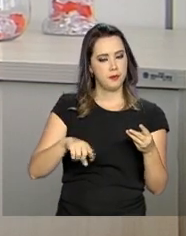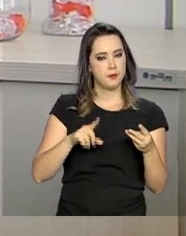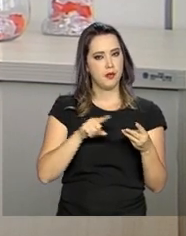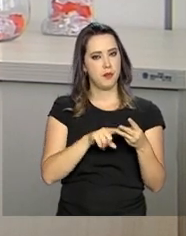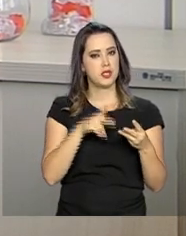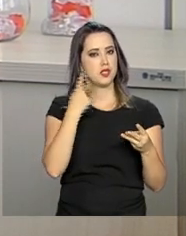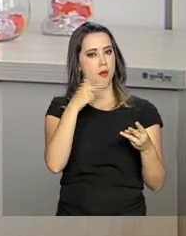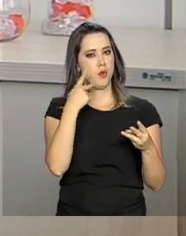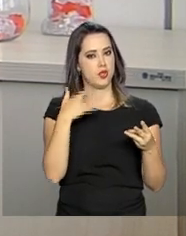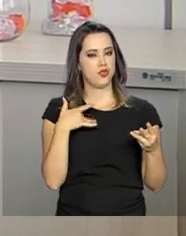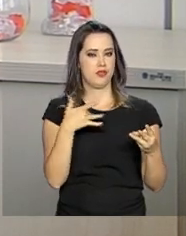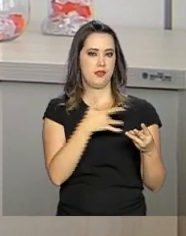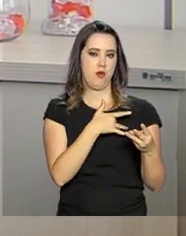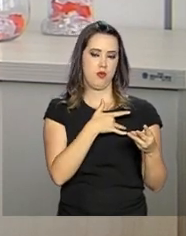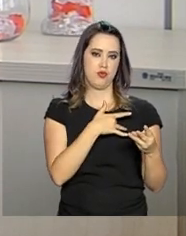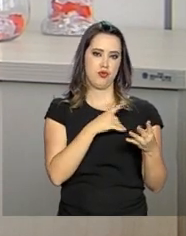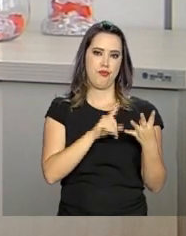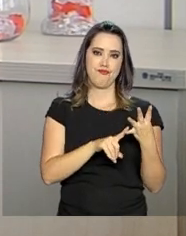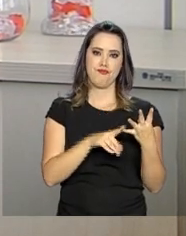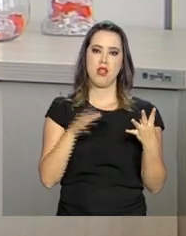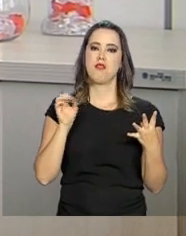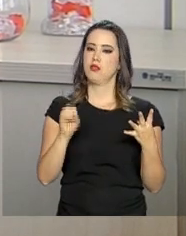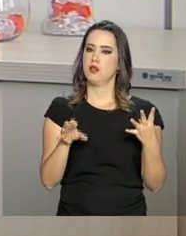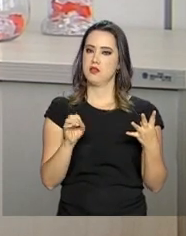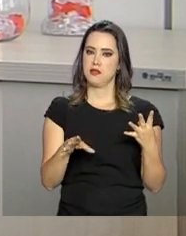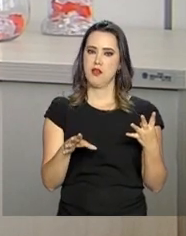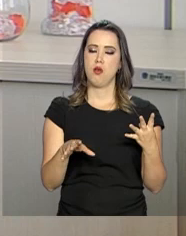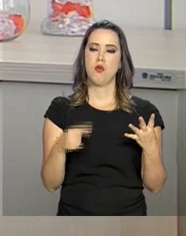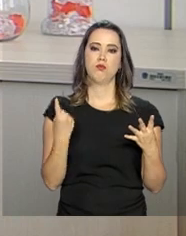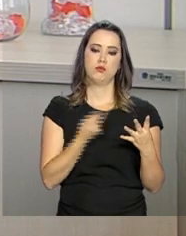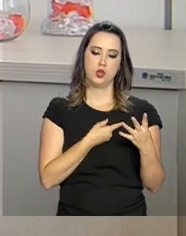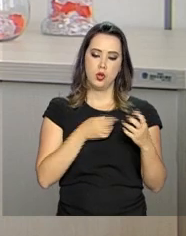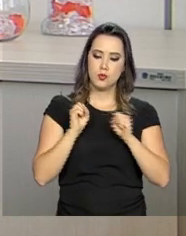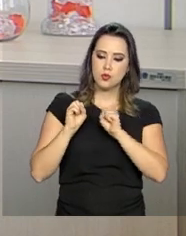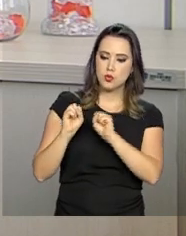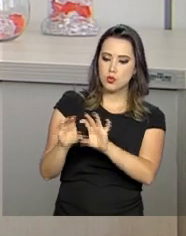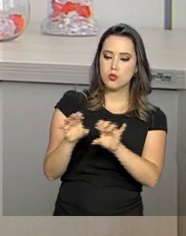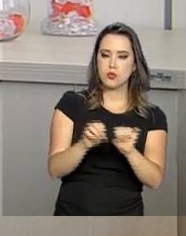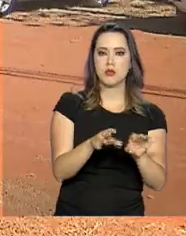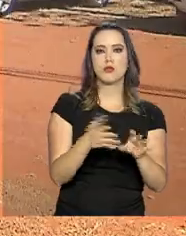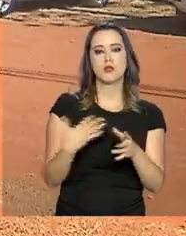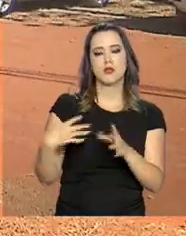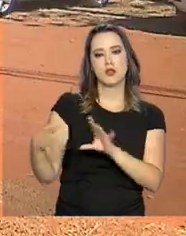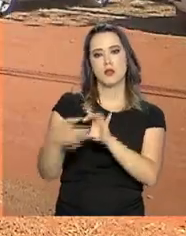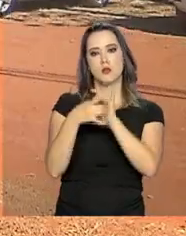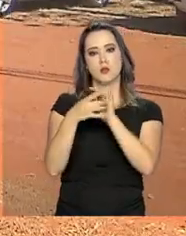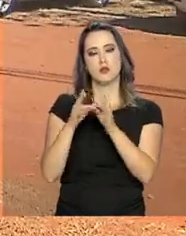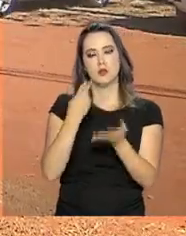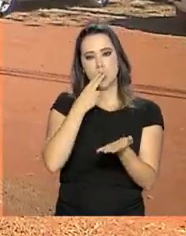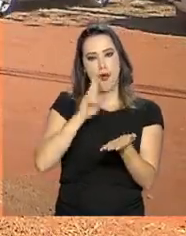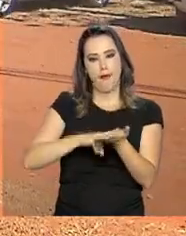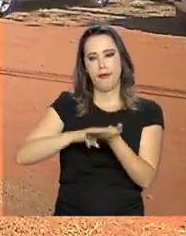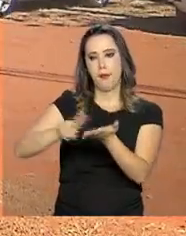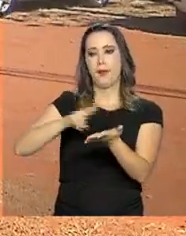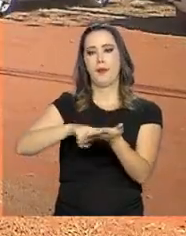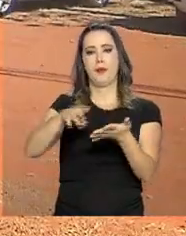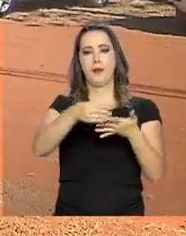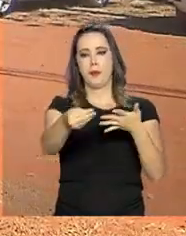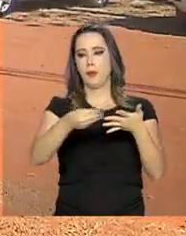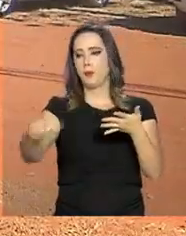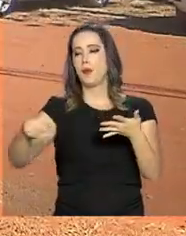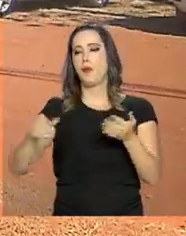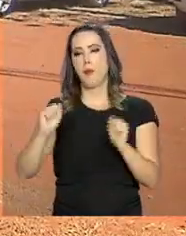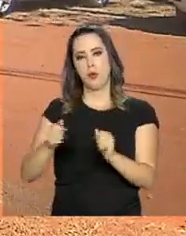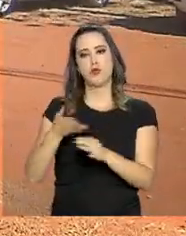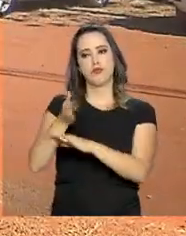a política de saúde, a política de educação. E nós fazemos os encaminhamentos. O Centro Pop também serve para a guarda